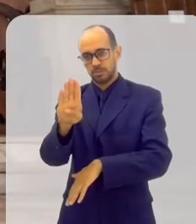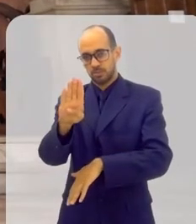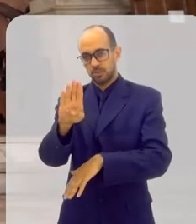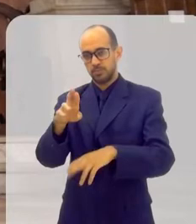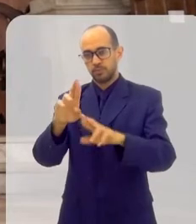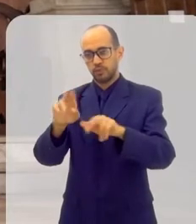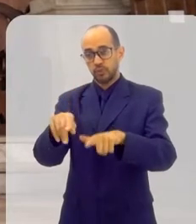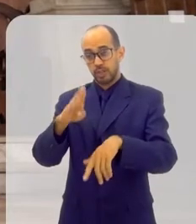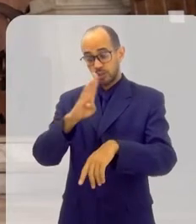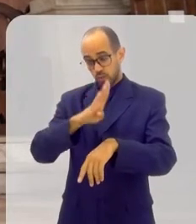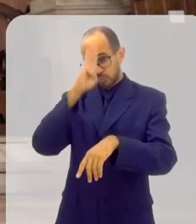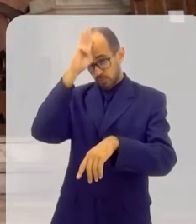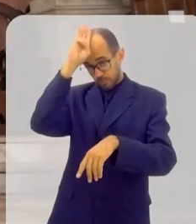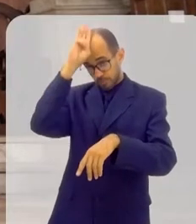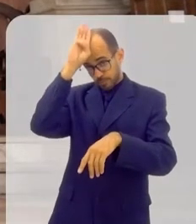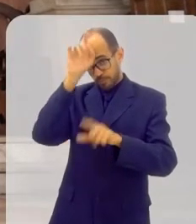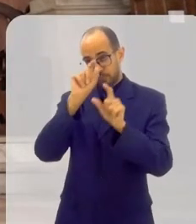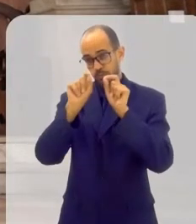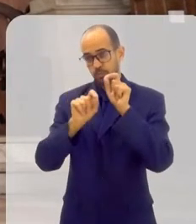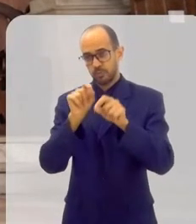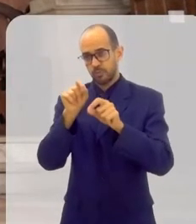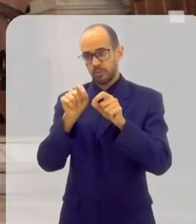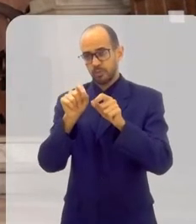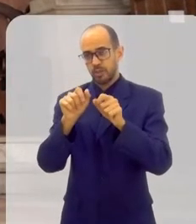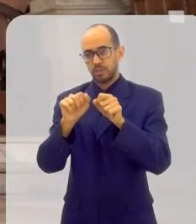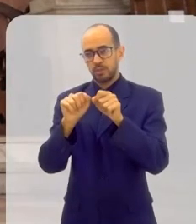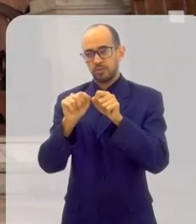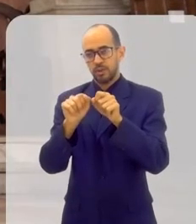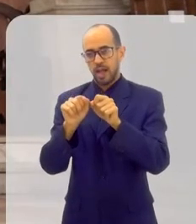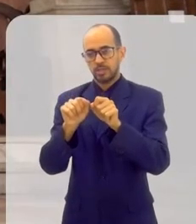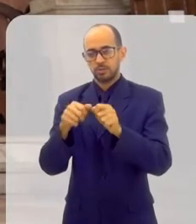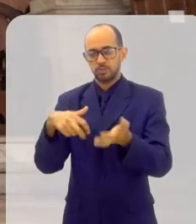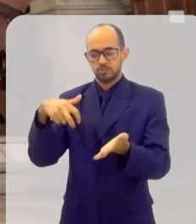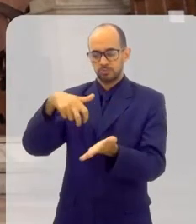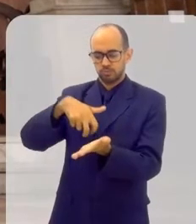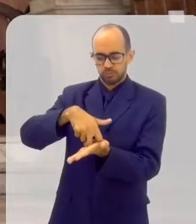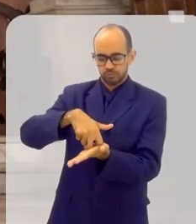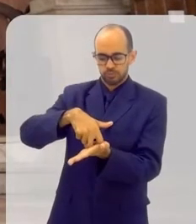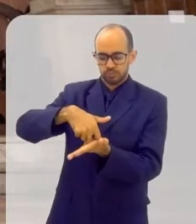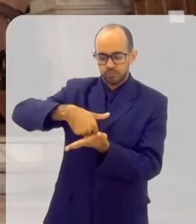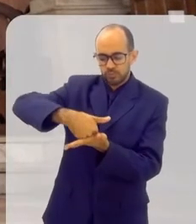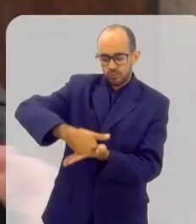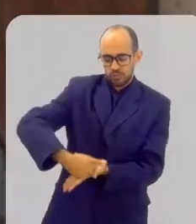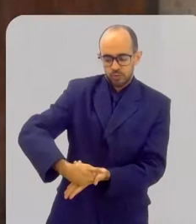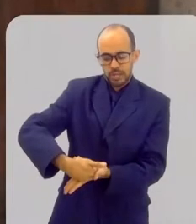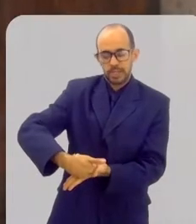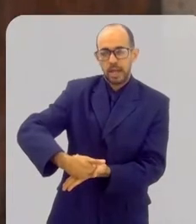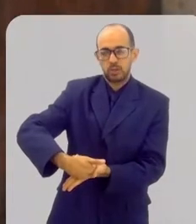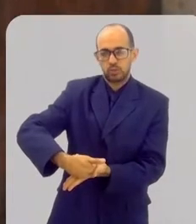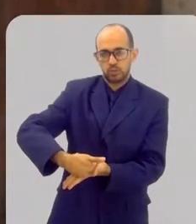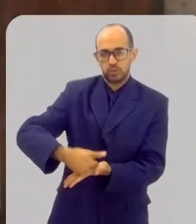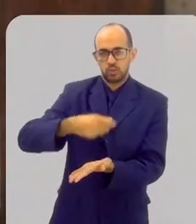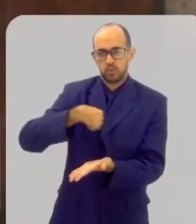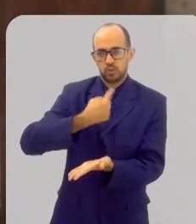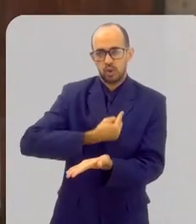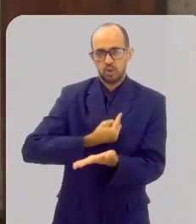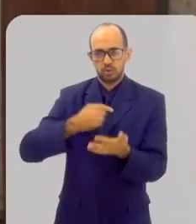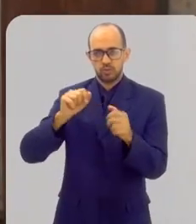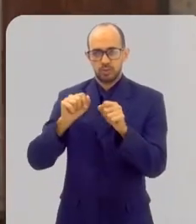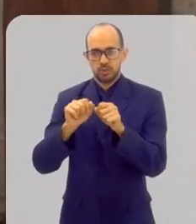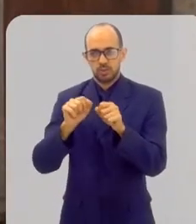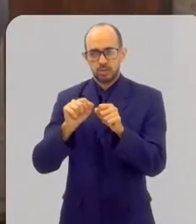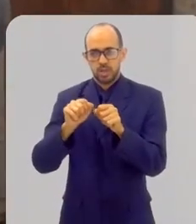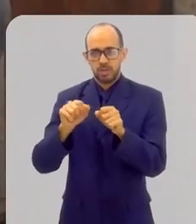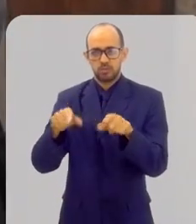romano, quando você é ordenado, você se prostra totalmente no chão, fica deitado. No nosso rito,